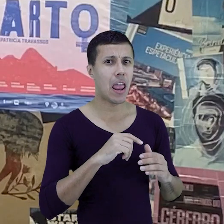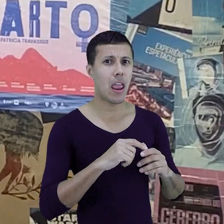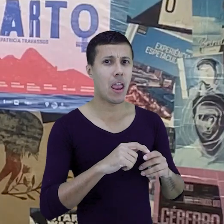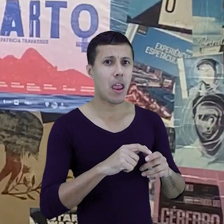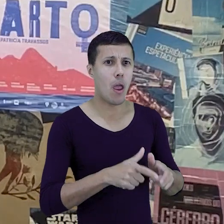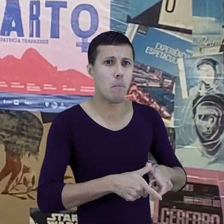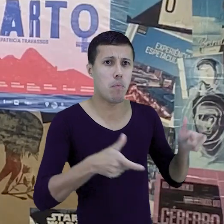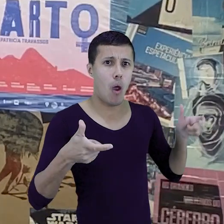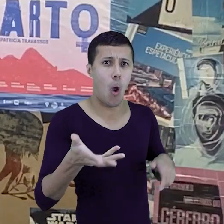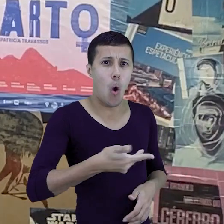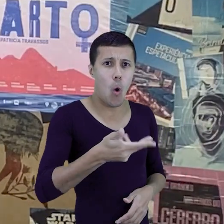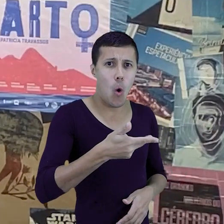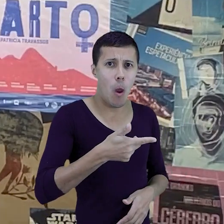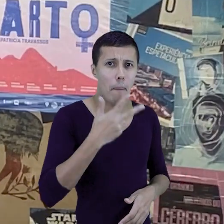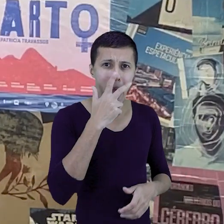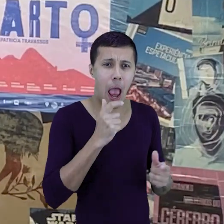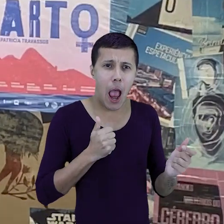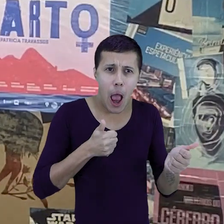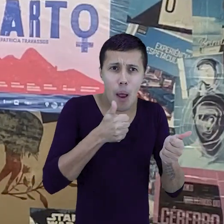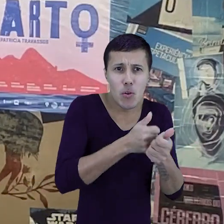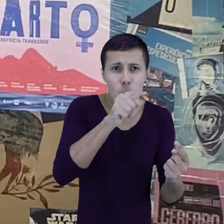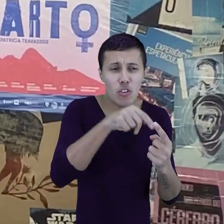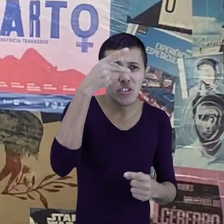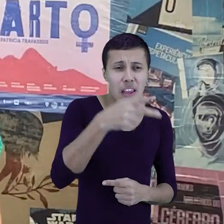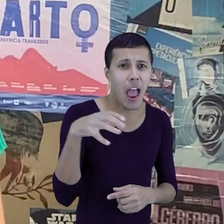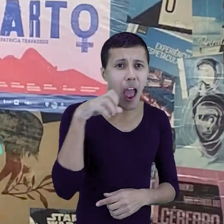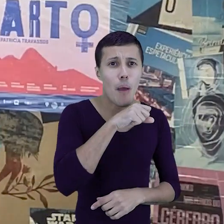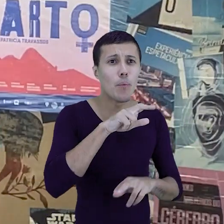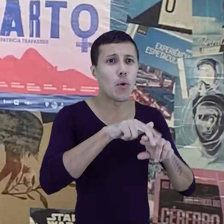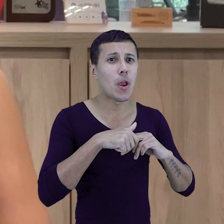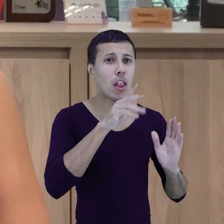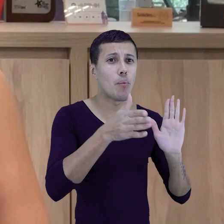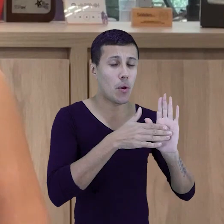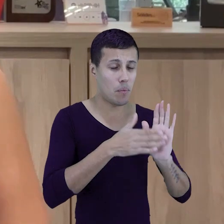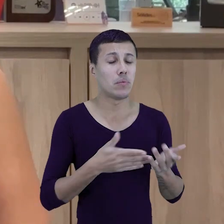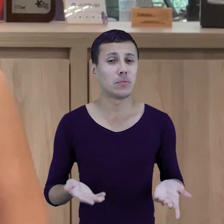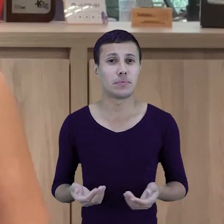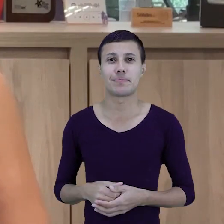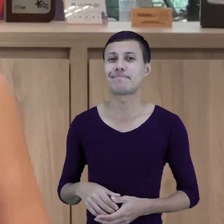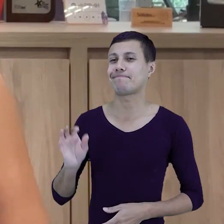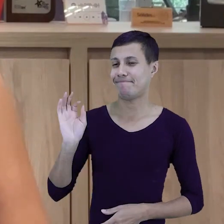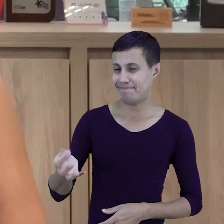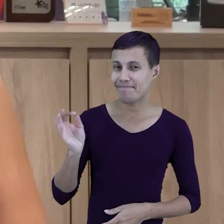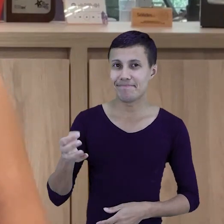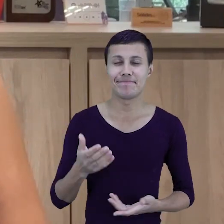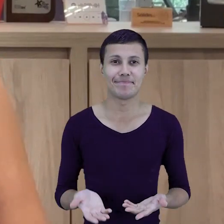mais intenso, mais acelerado, te aproxima dos seus objetivos nesse sentido de propósito? Aproxima, sim, porque...